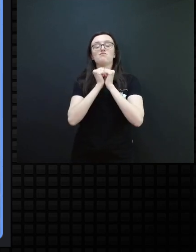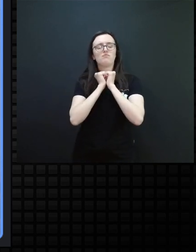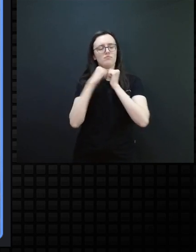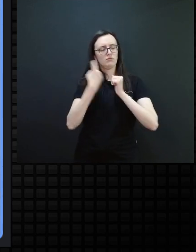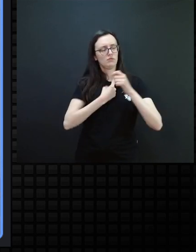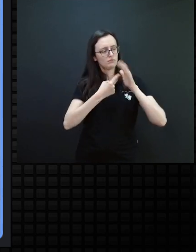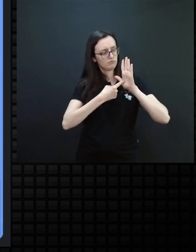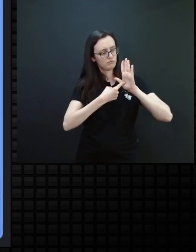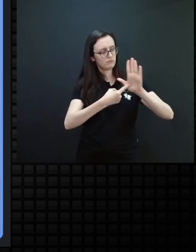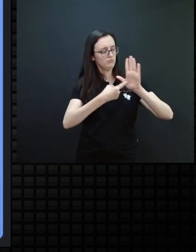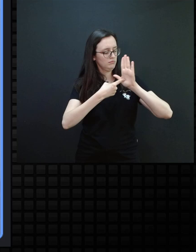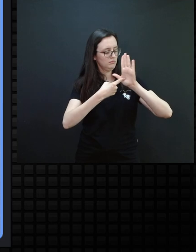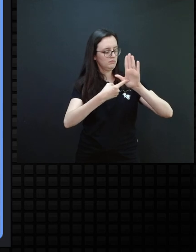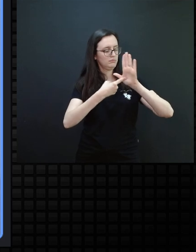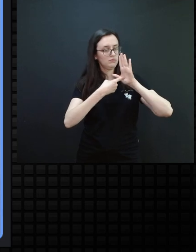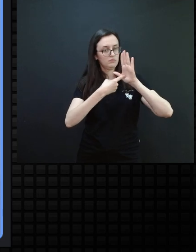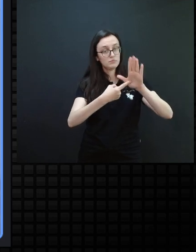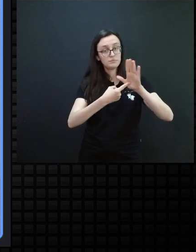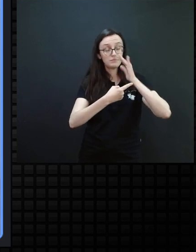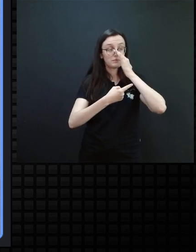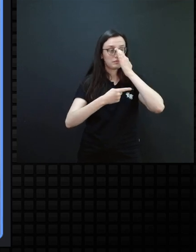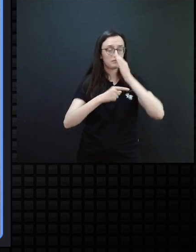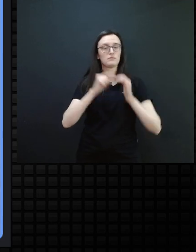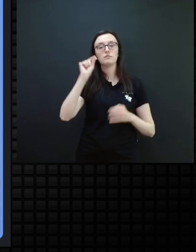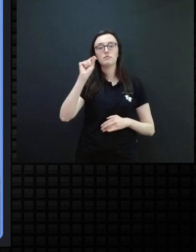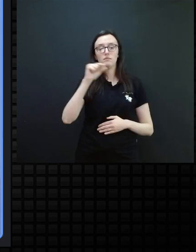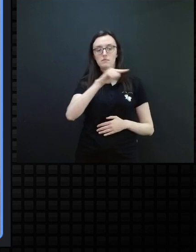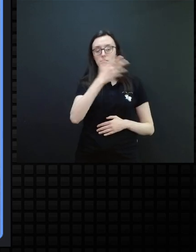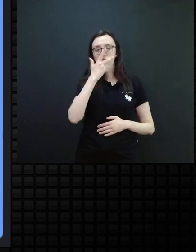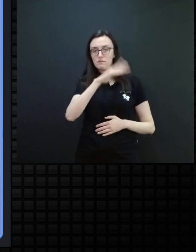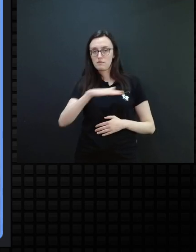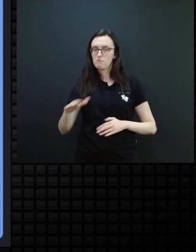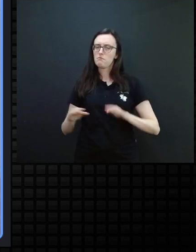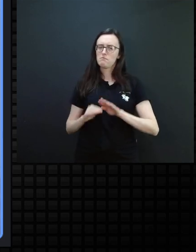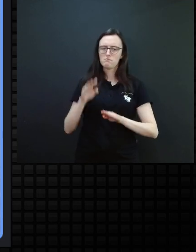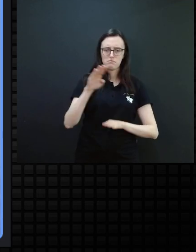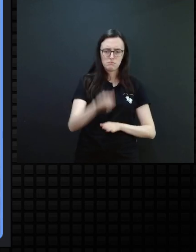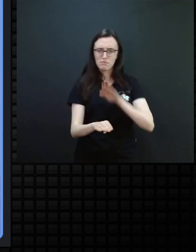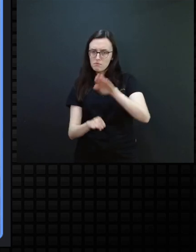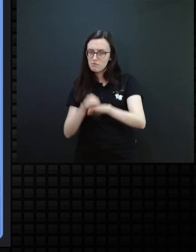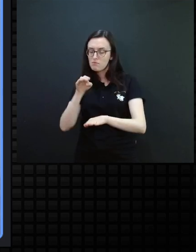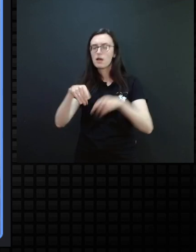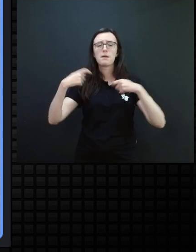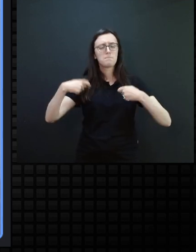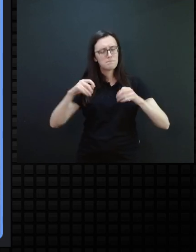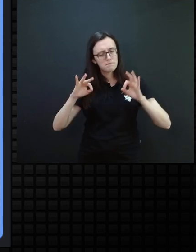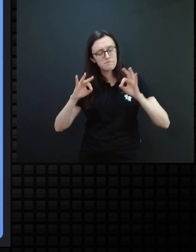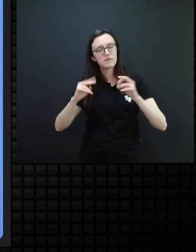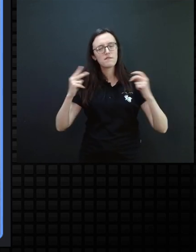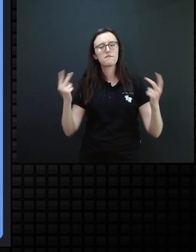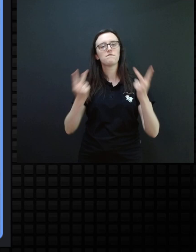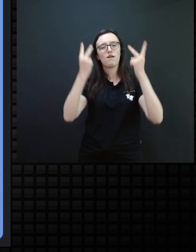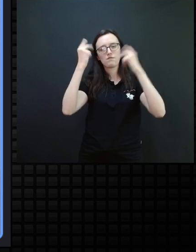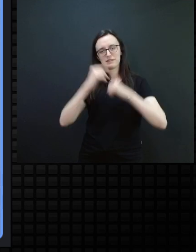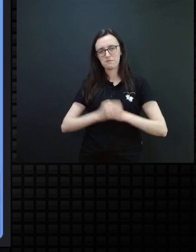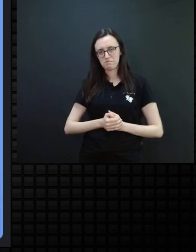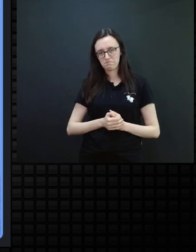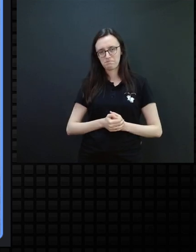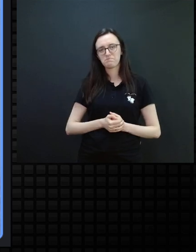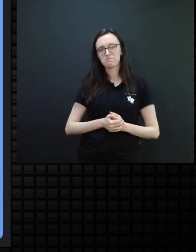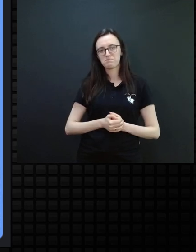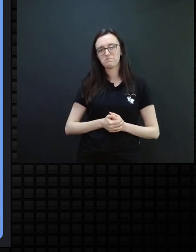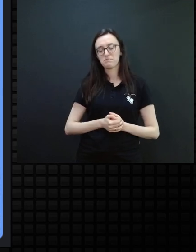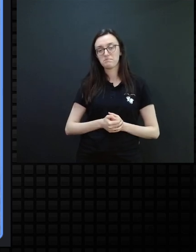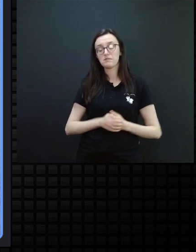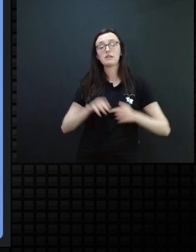mostrando que os saltos que as crianças vão dando precisam ser extremamente valorizados. E o que o